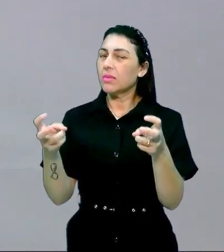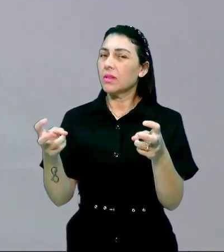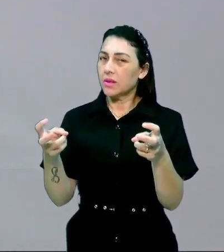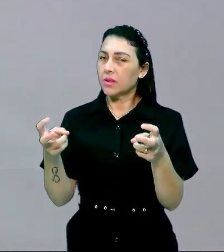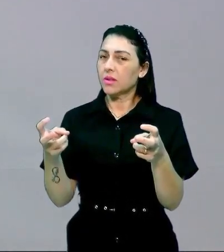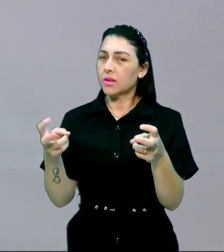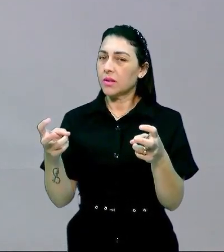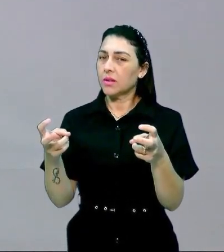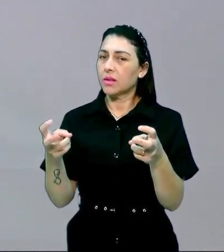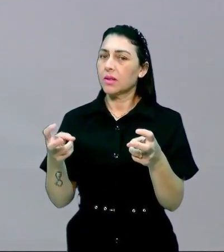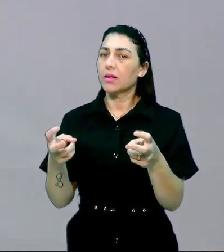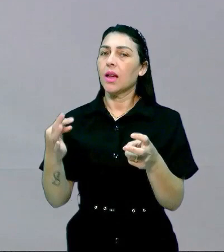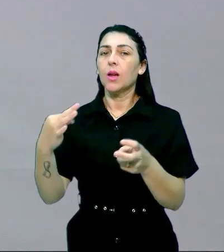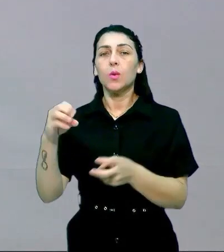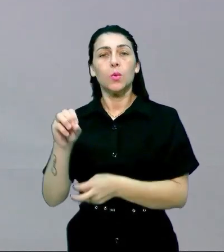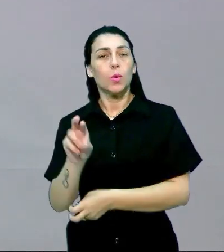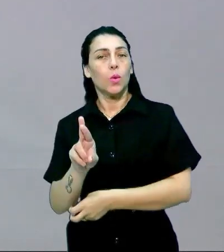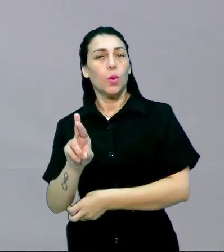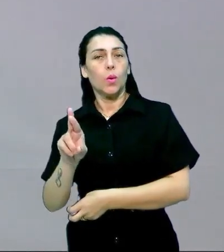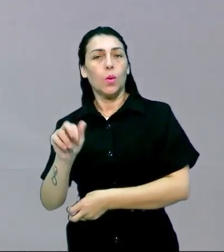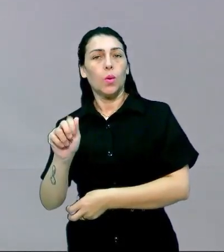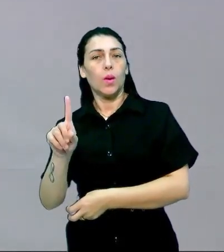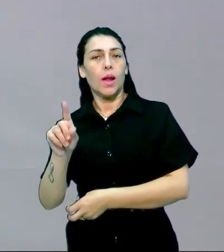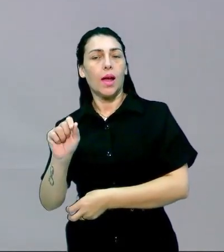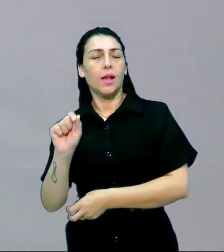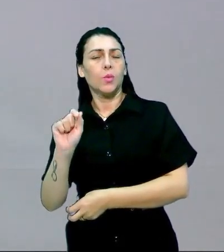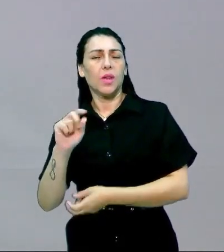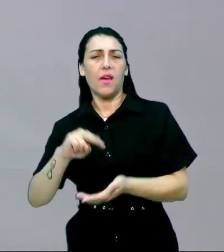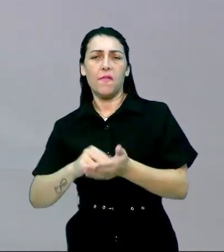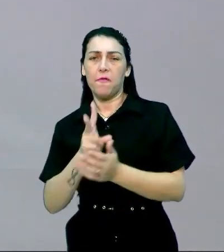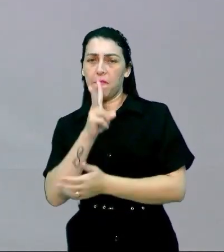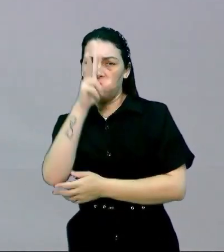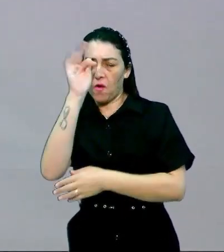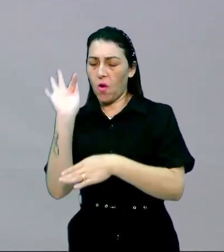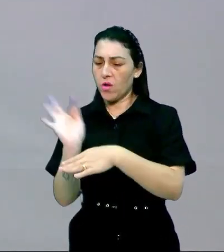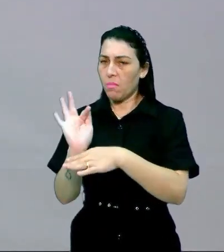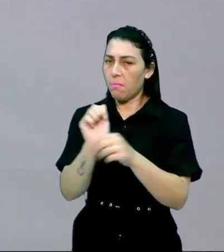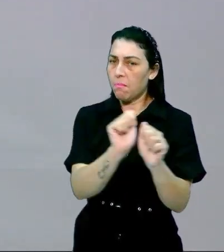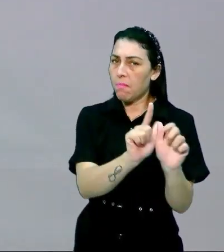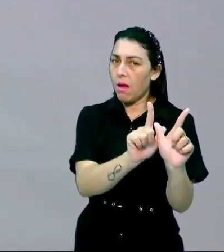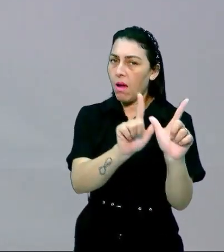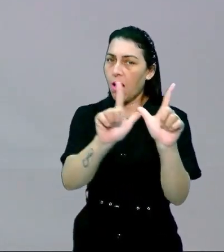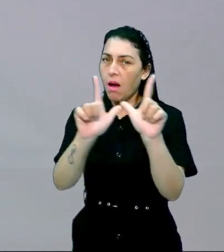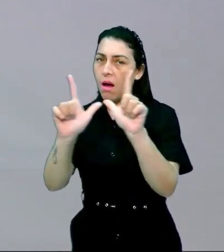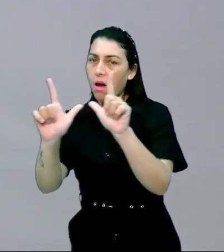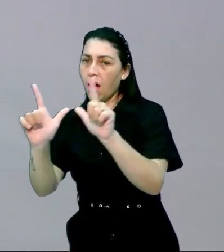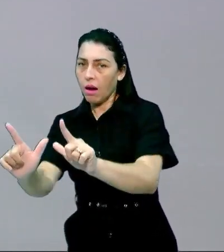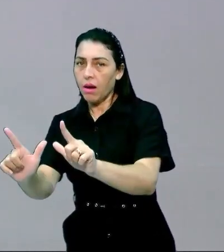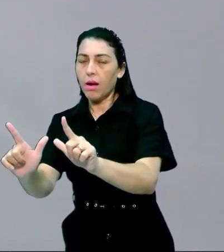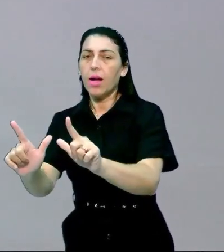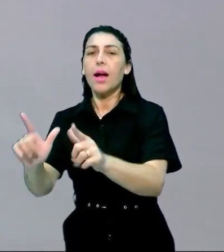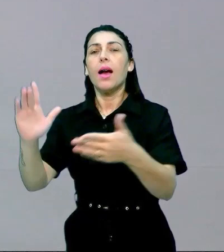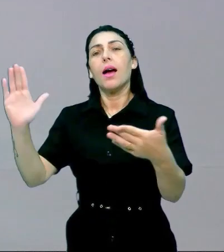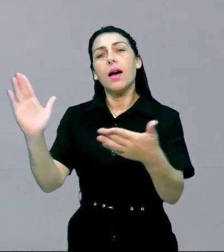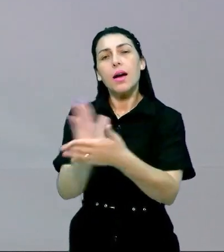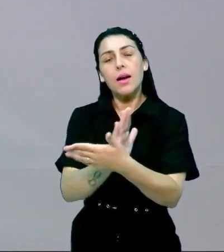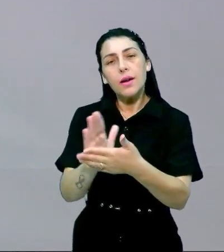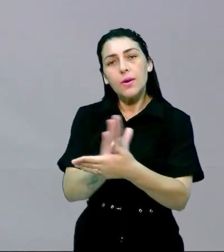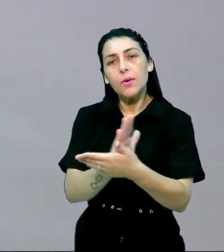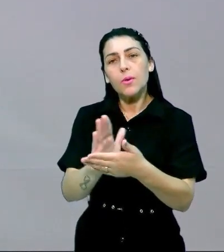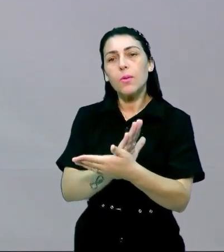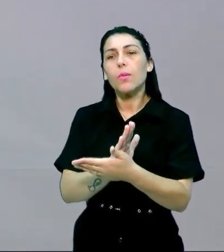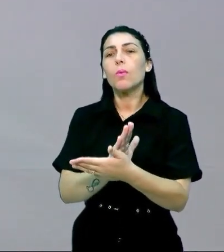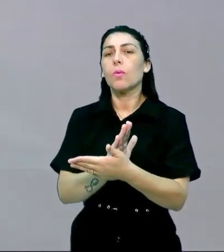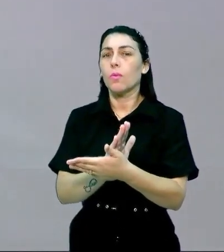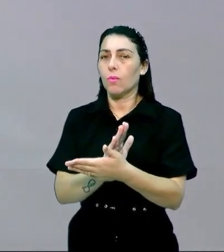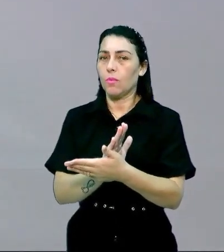o atorada sobre o que é e algumas cenas fortes né aí que fazem jus aí algumas alguns